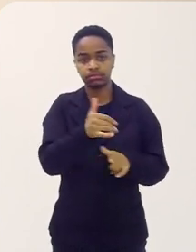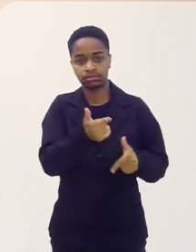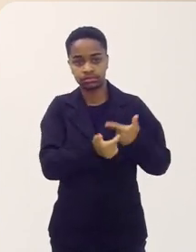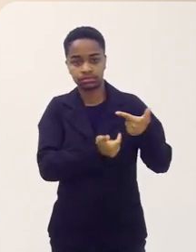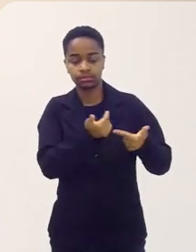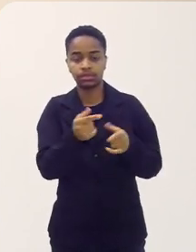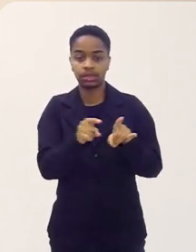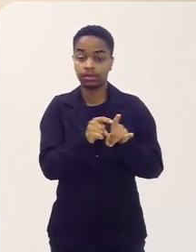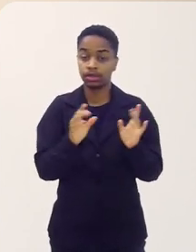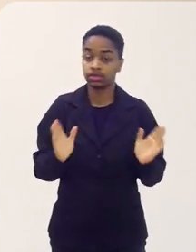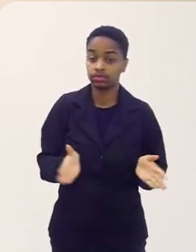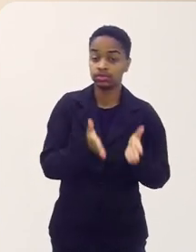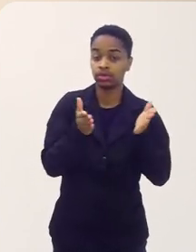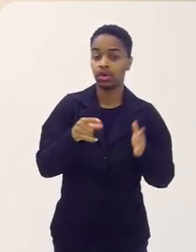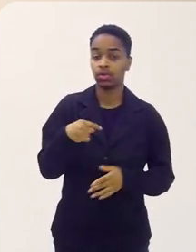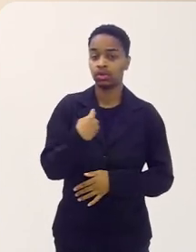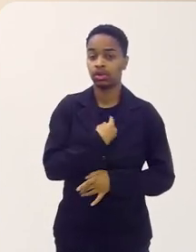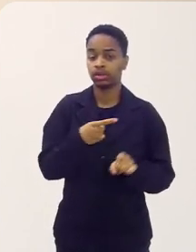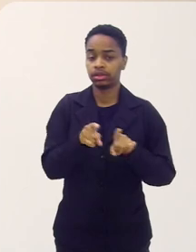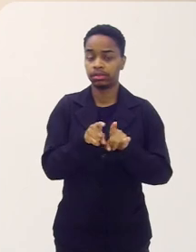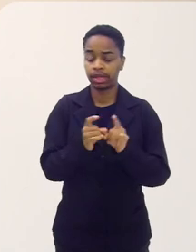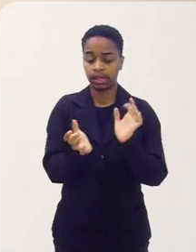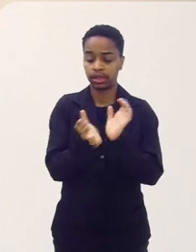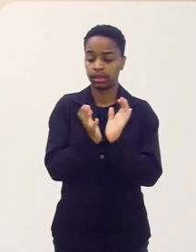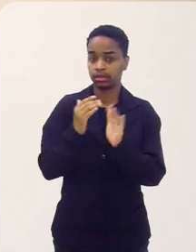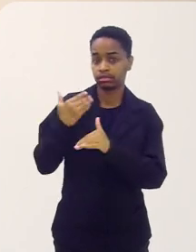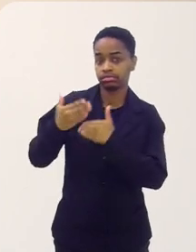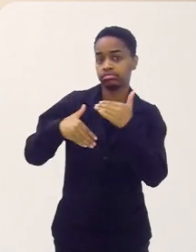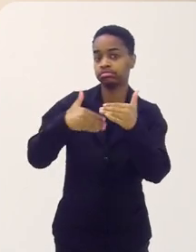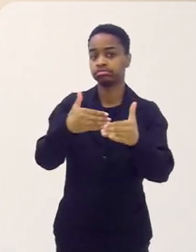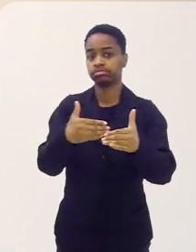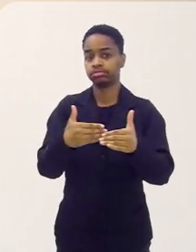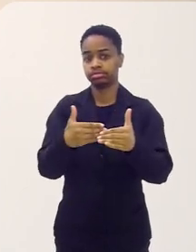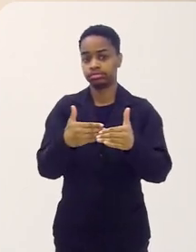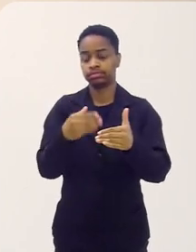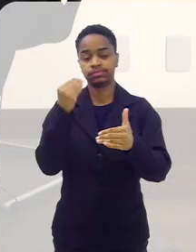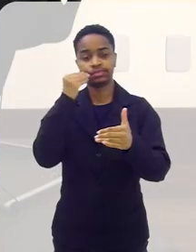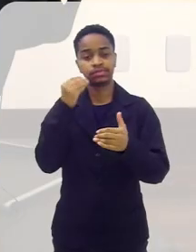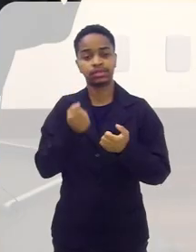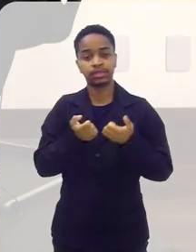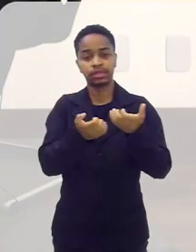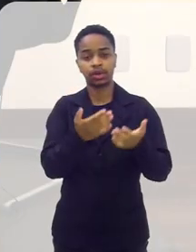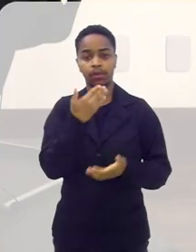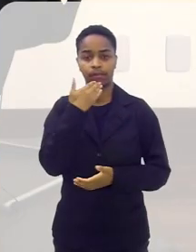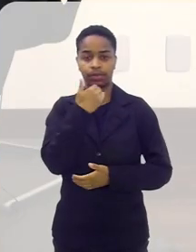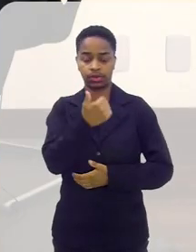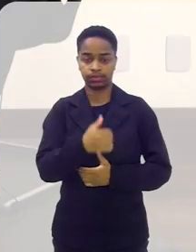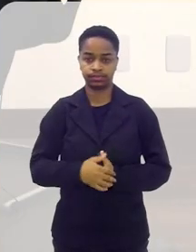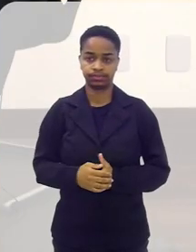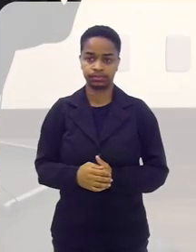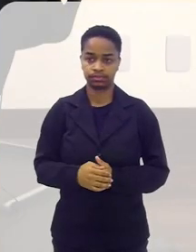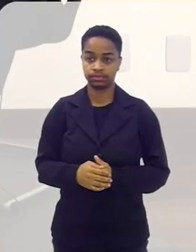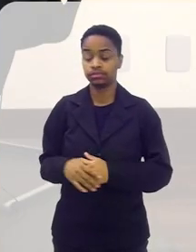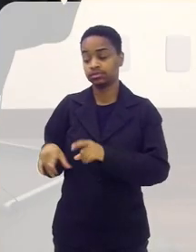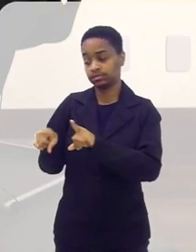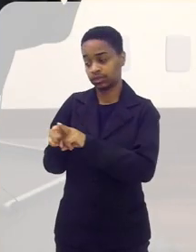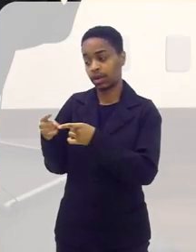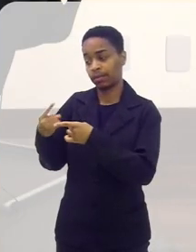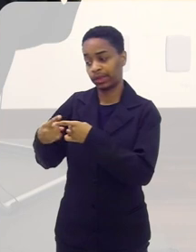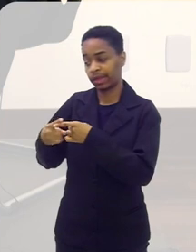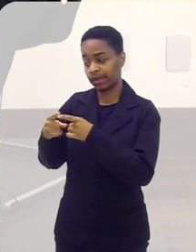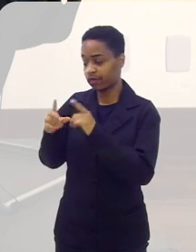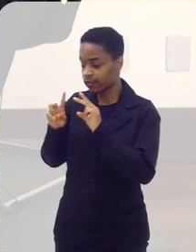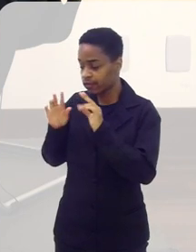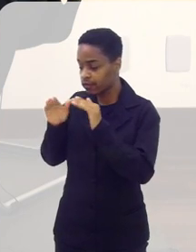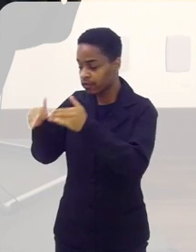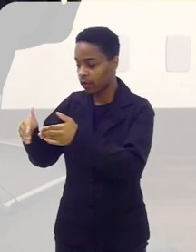isso nos incentivou, isso nos alavancou a nossa equipe para entregar o melhor projeto possível. Até porque ela está